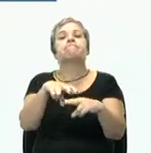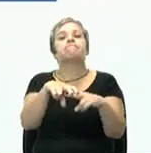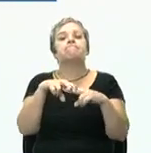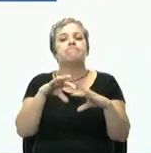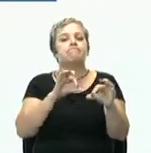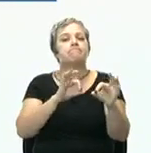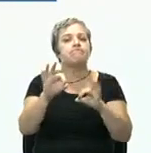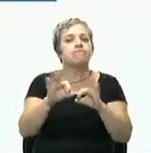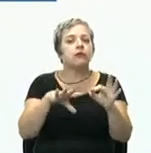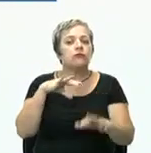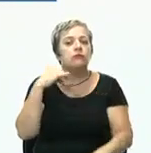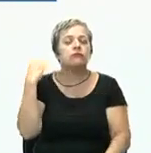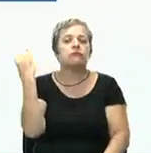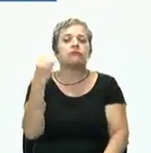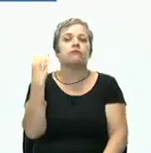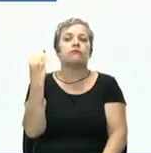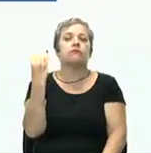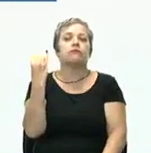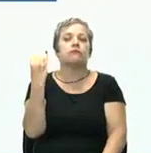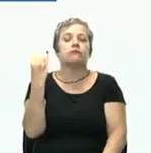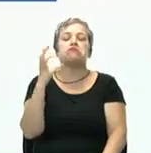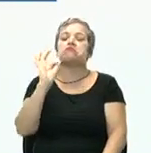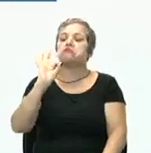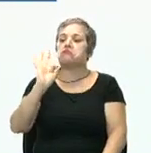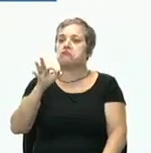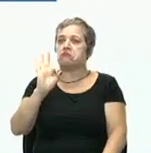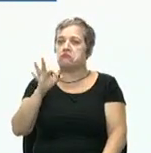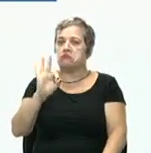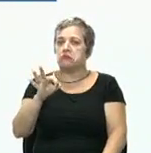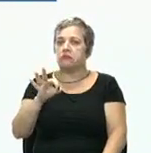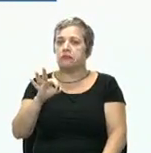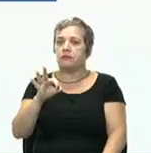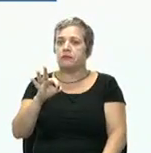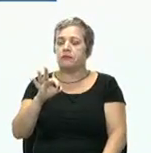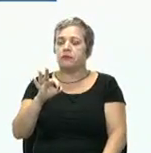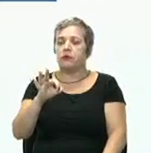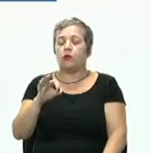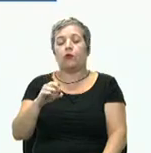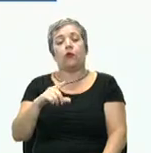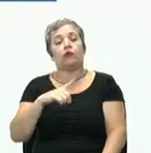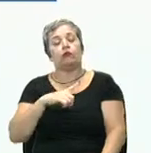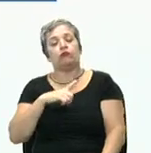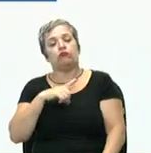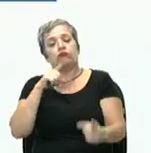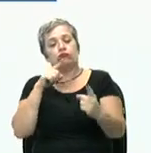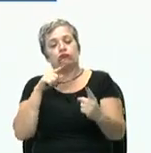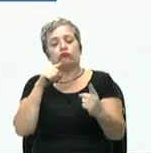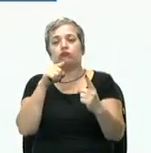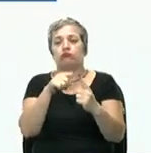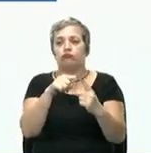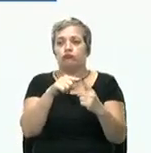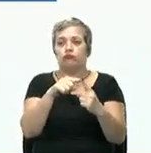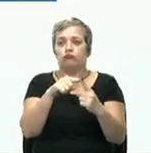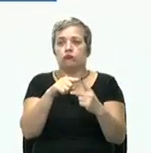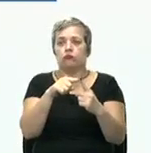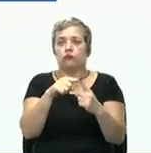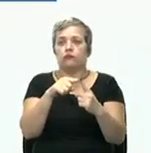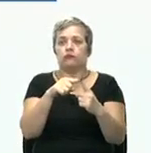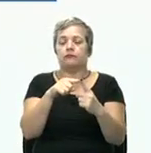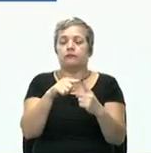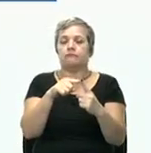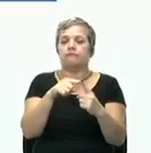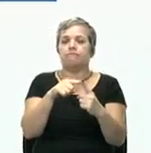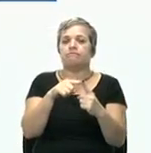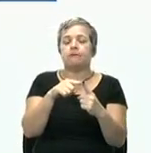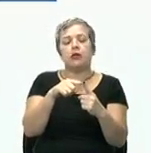planejamento é tão importante. Exatamente. Exatamente. E quando eu dou o objetivo aí aos... Quando